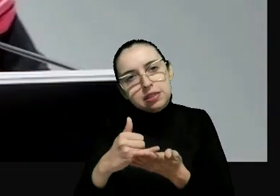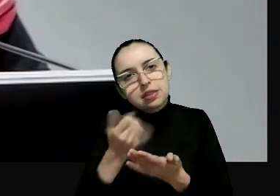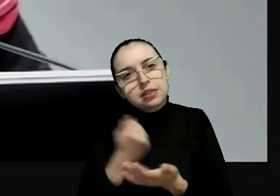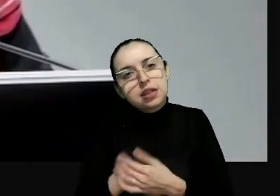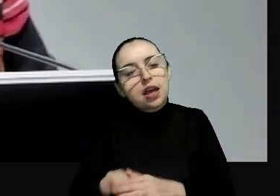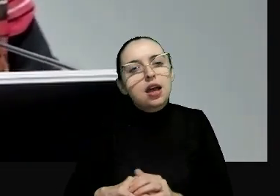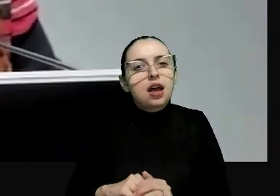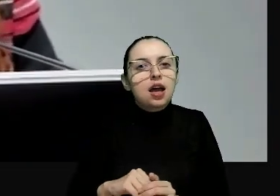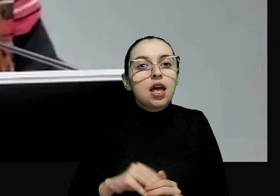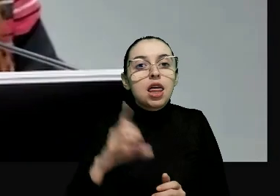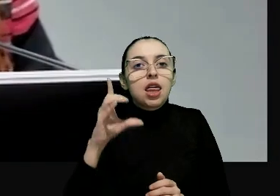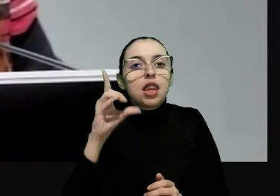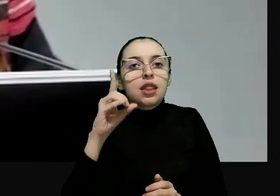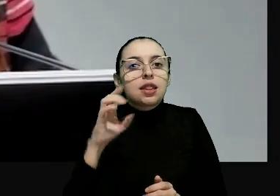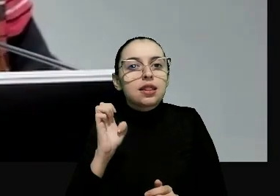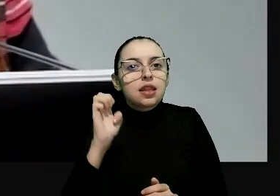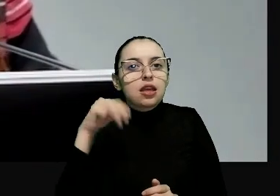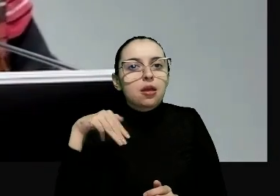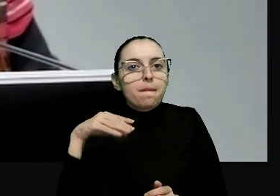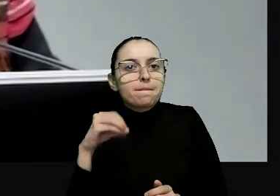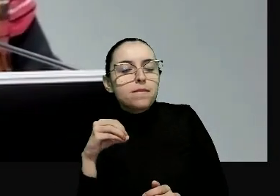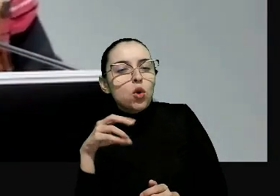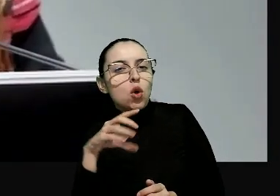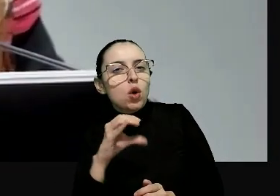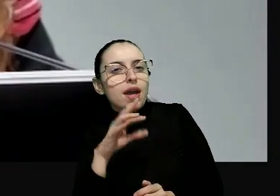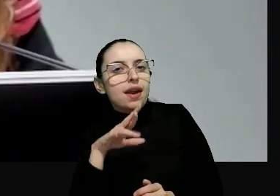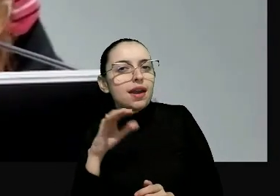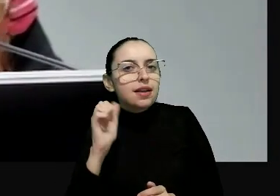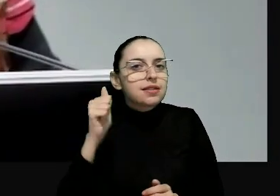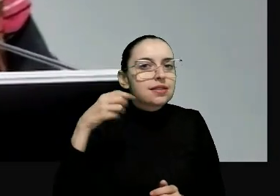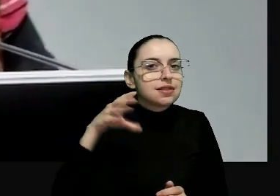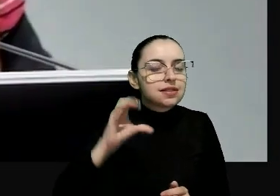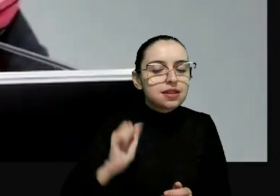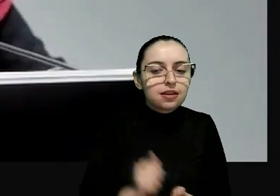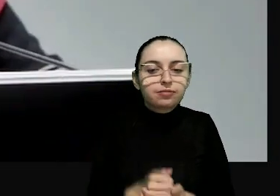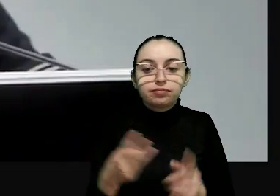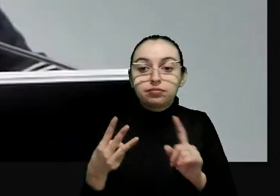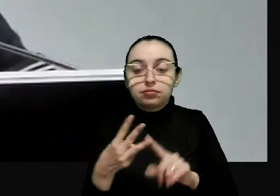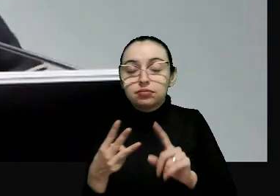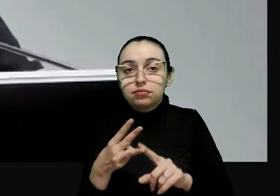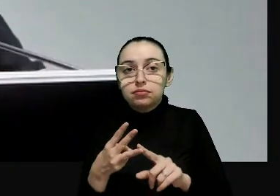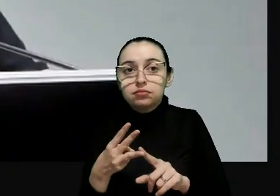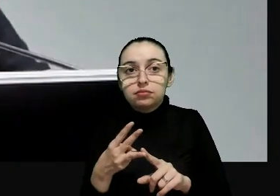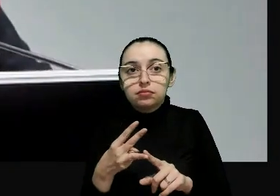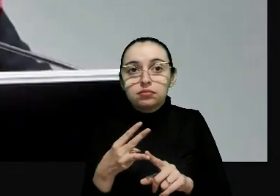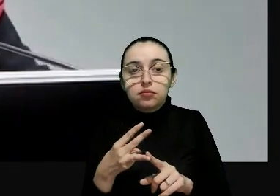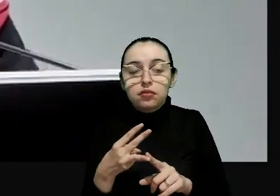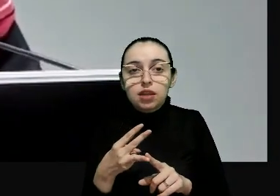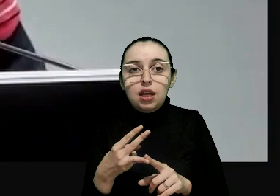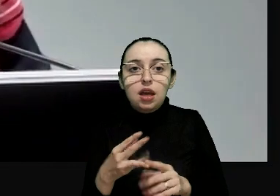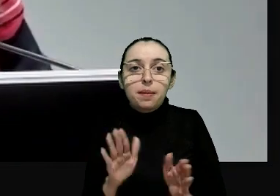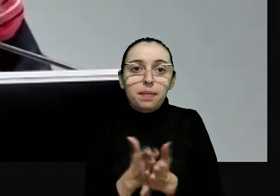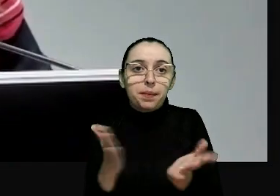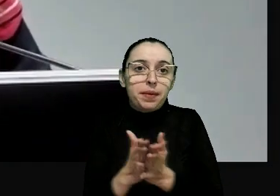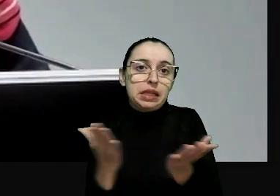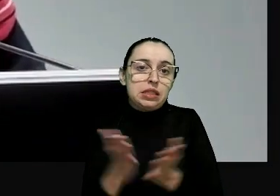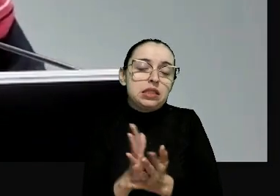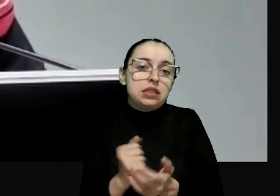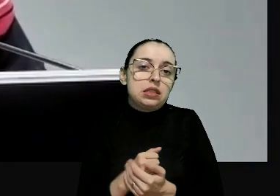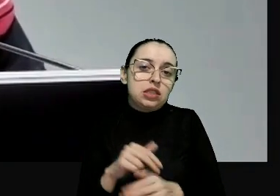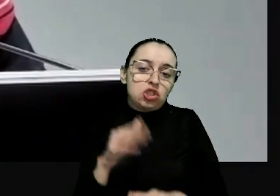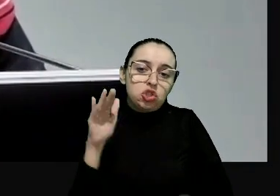o caso Gomes Lude, temos o caso Erzog. E temos uma terceira categoria que tem a ver com as vulnerabilidades